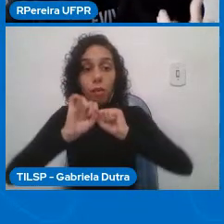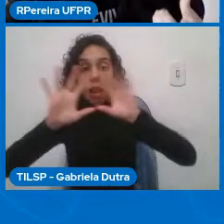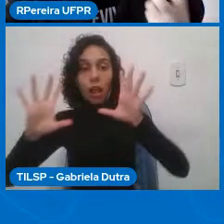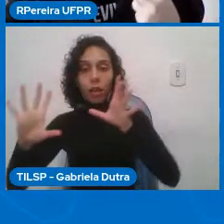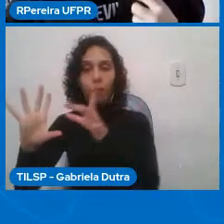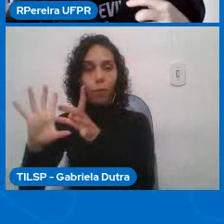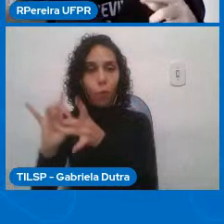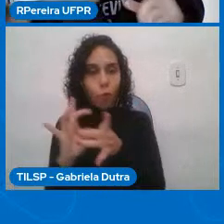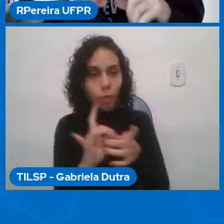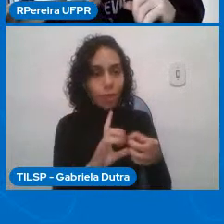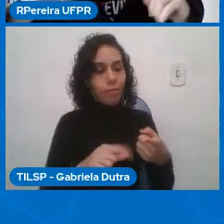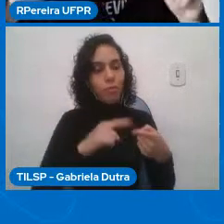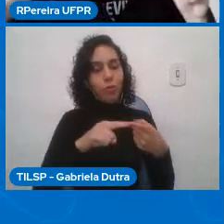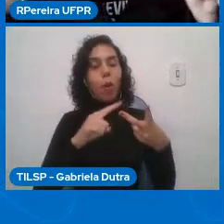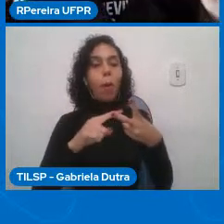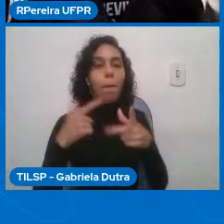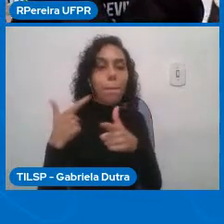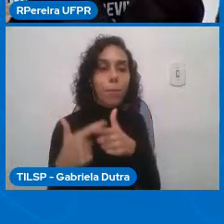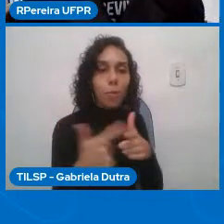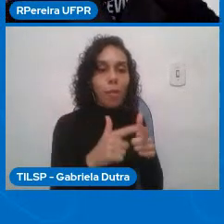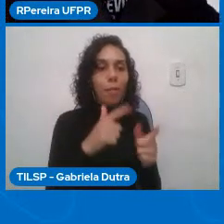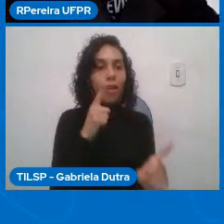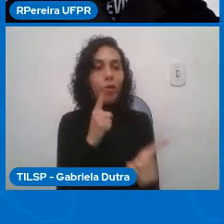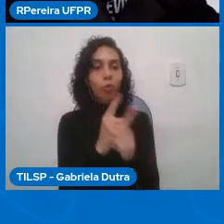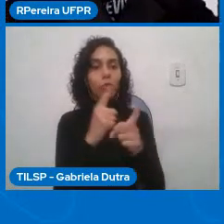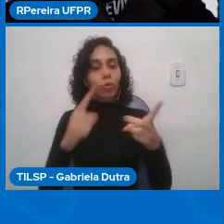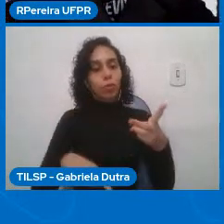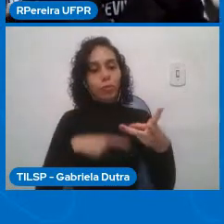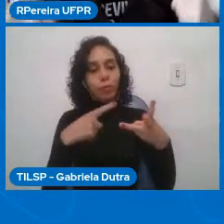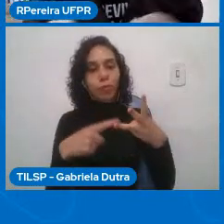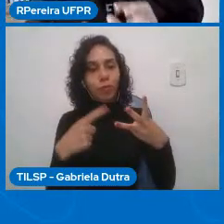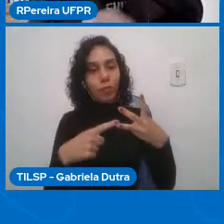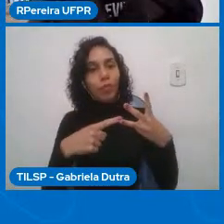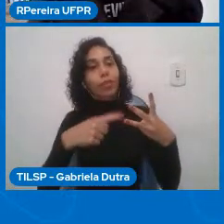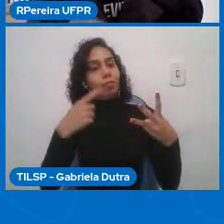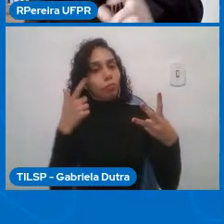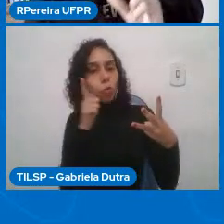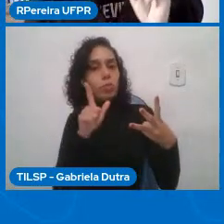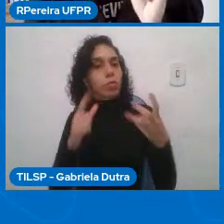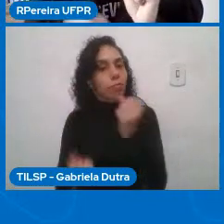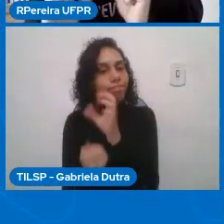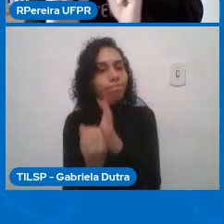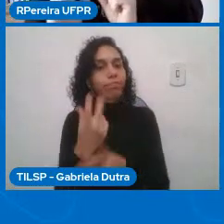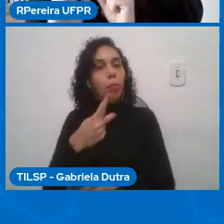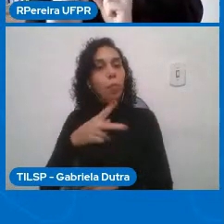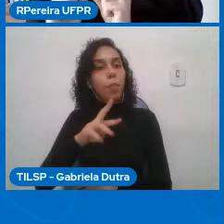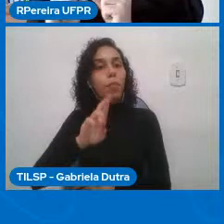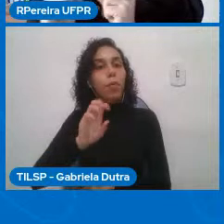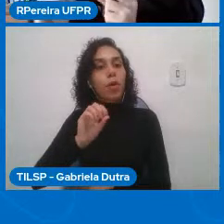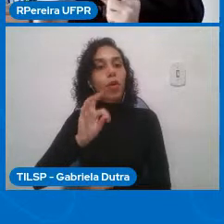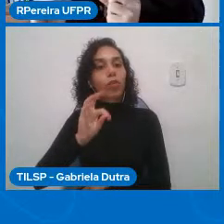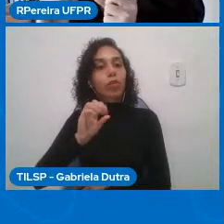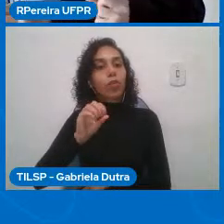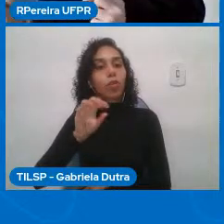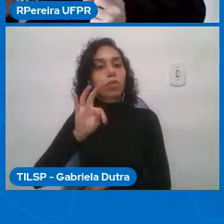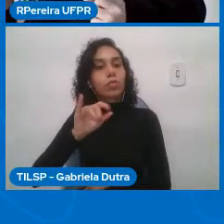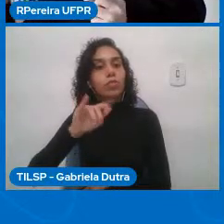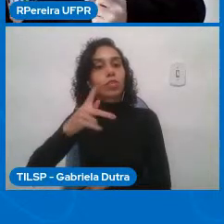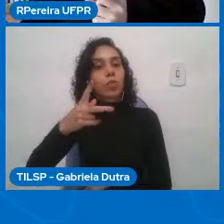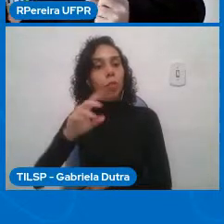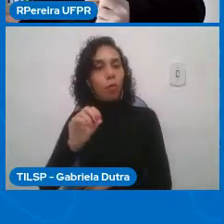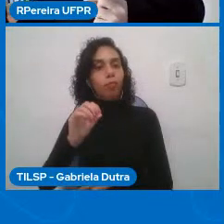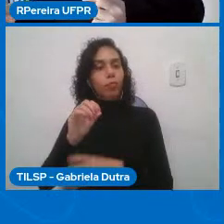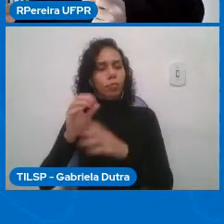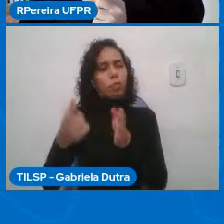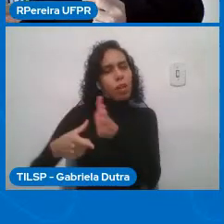solução elas também vão olhar para aquelas áreas da computação que elas estudaram lá no início e ver o que elas precisariam aprender o que elas